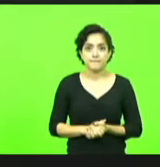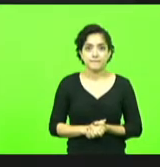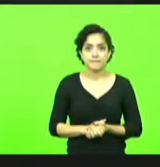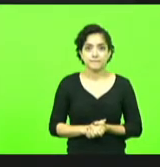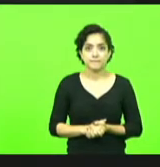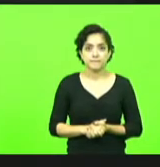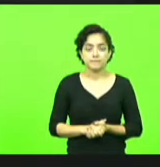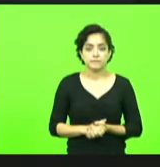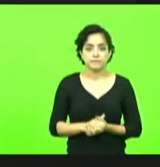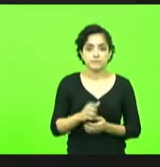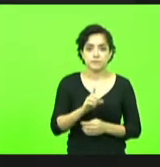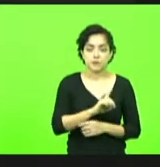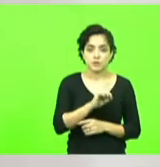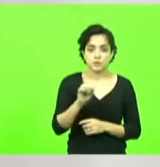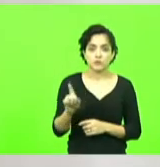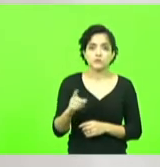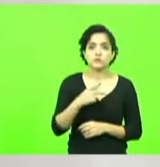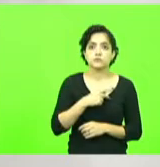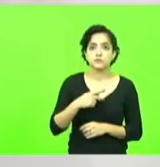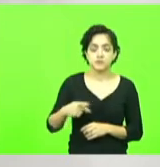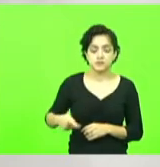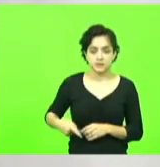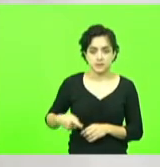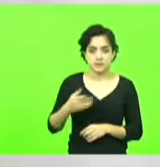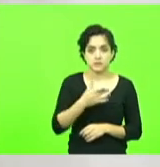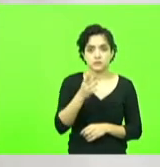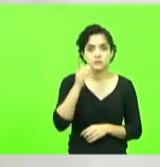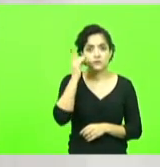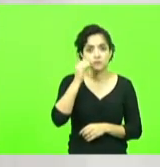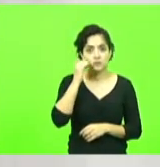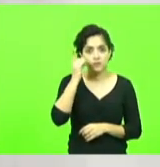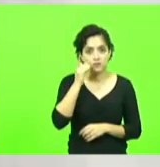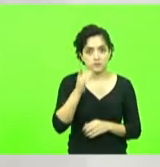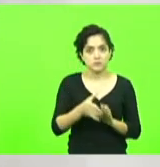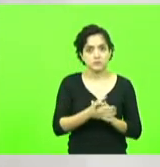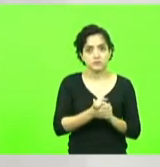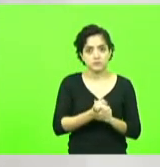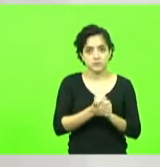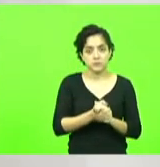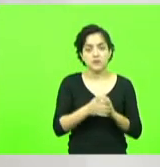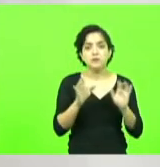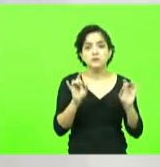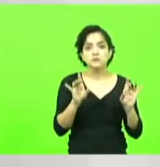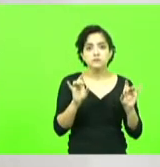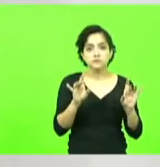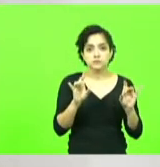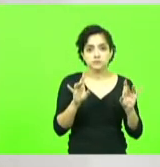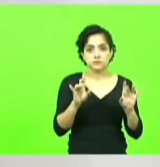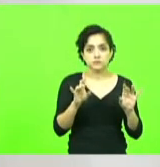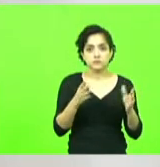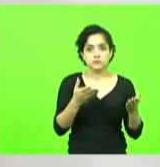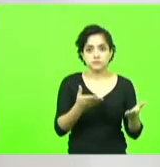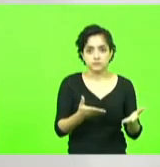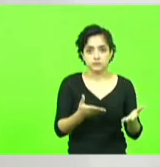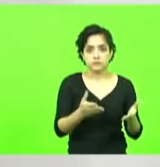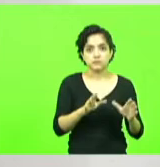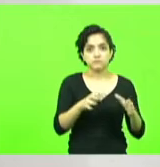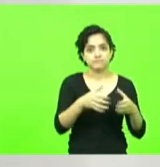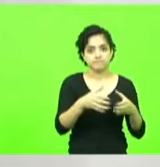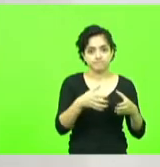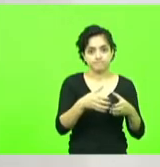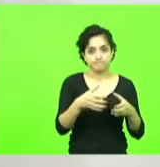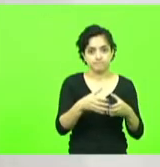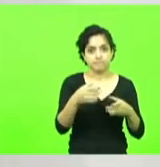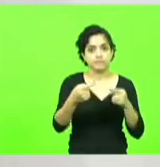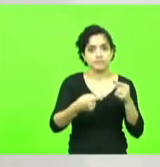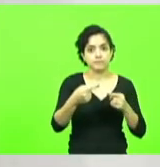Bom dia, senhor presidente, senhores deputados. Cumprimentar de uma maneira muito especial os integrantes do Parlamento Jovem